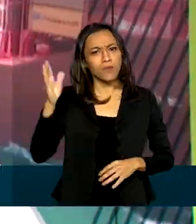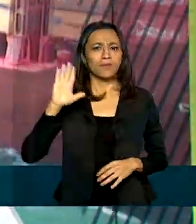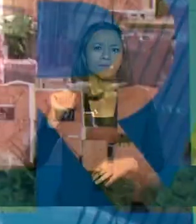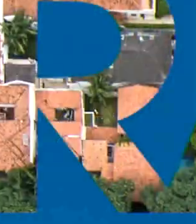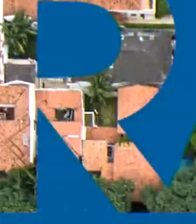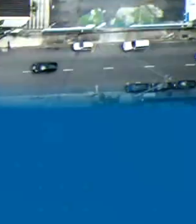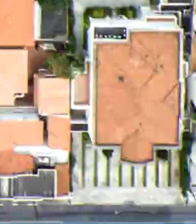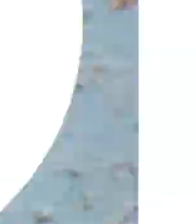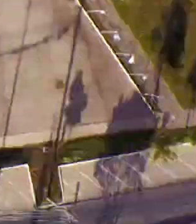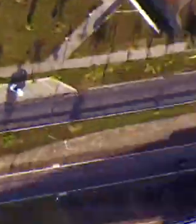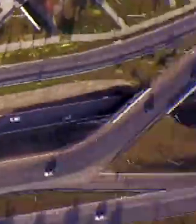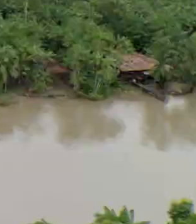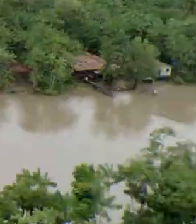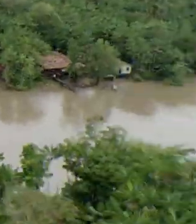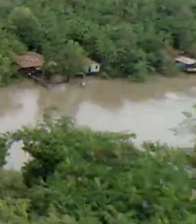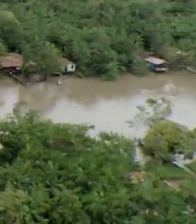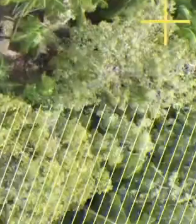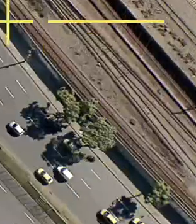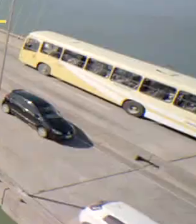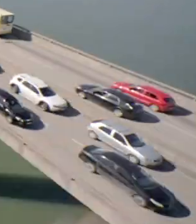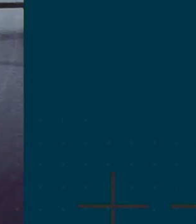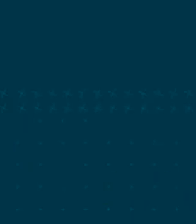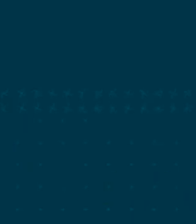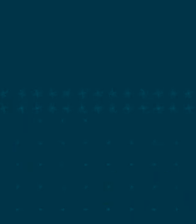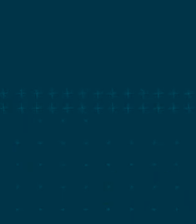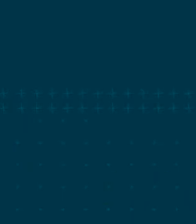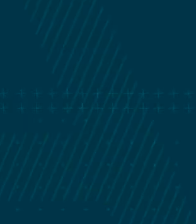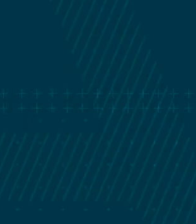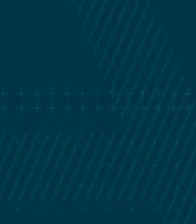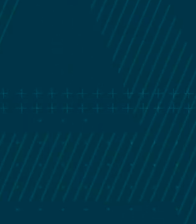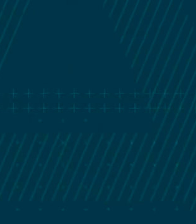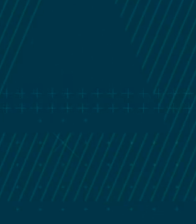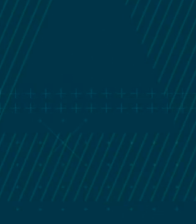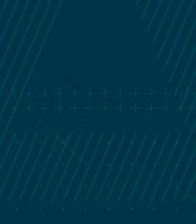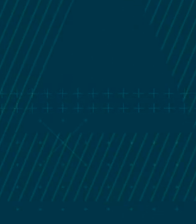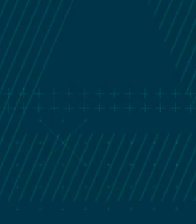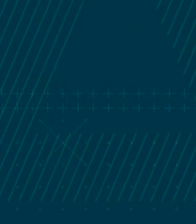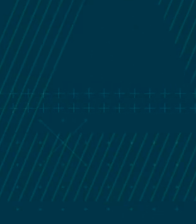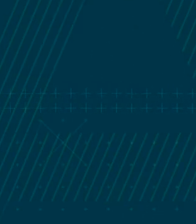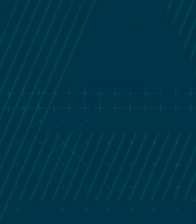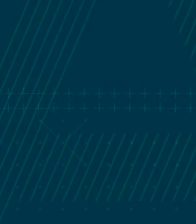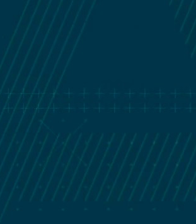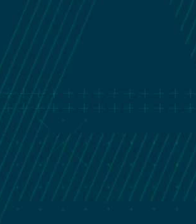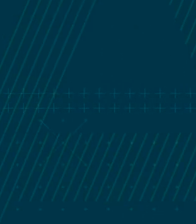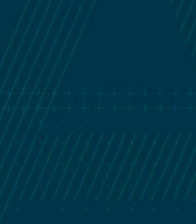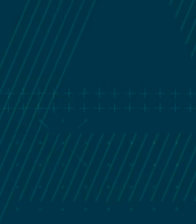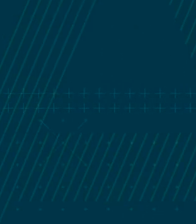Tchau! Transcrição e Legendas